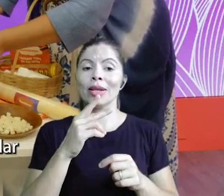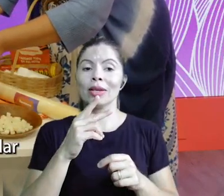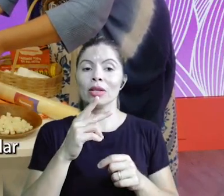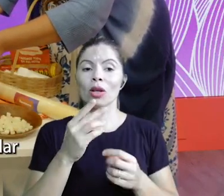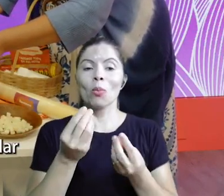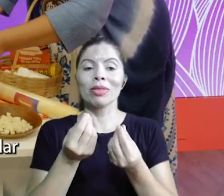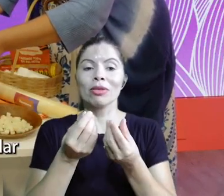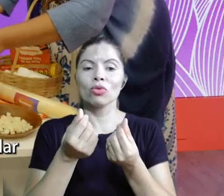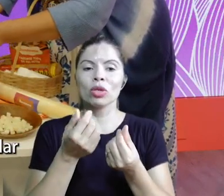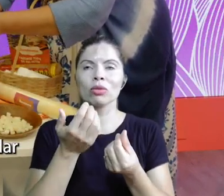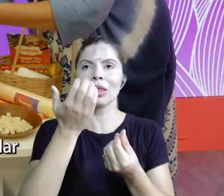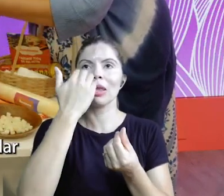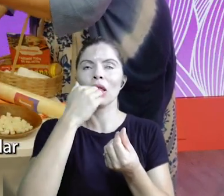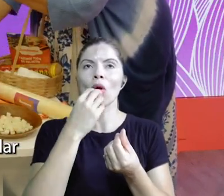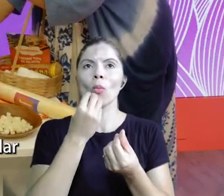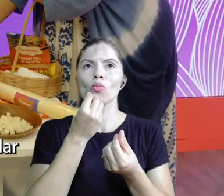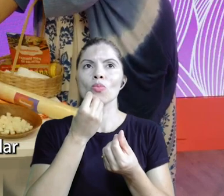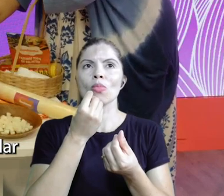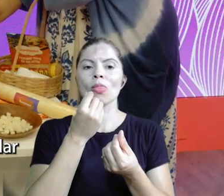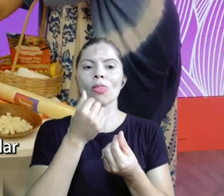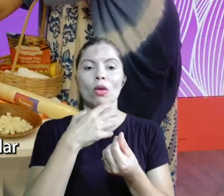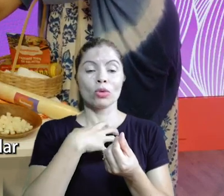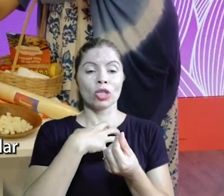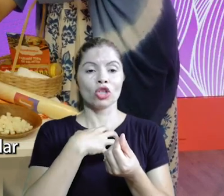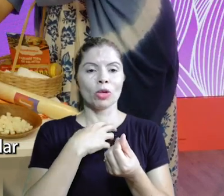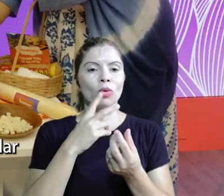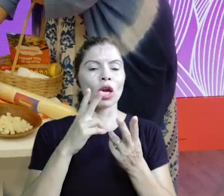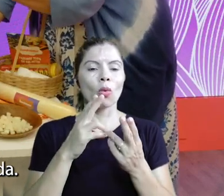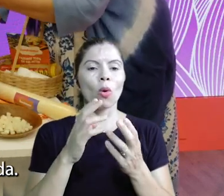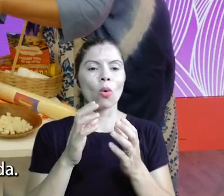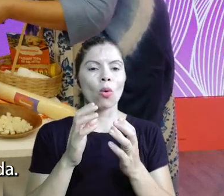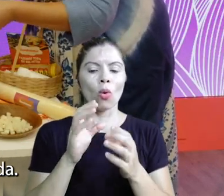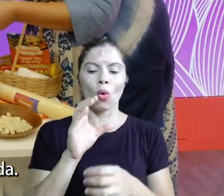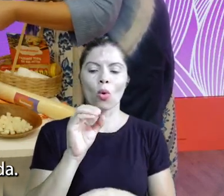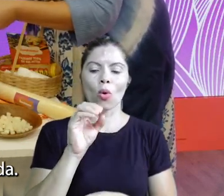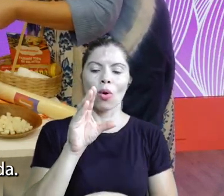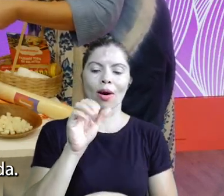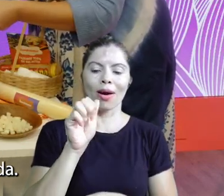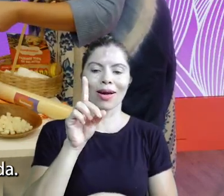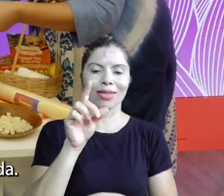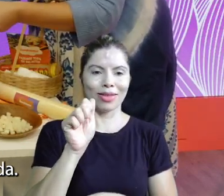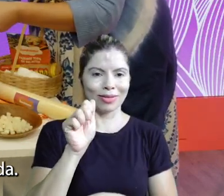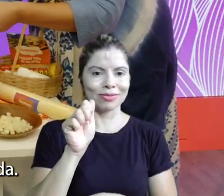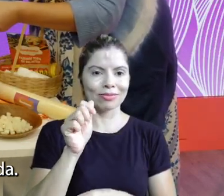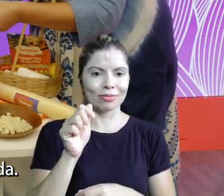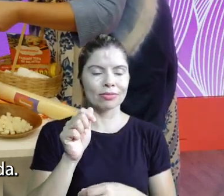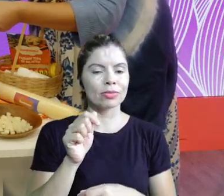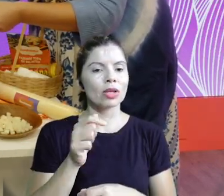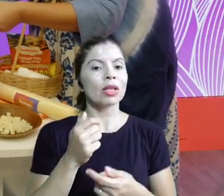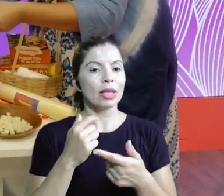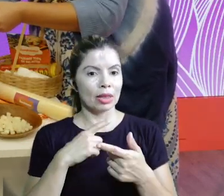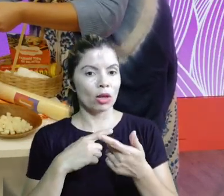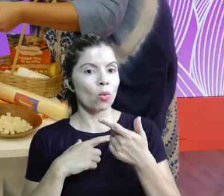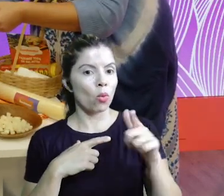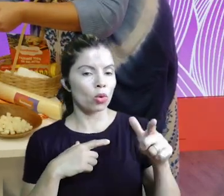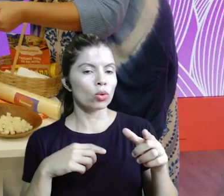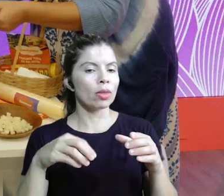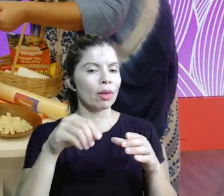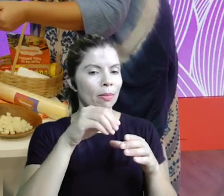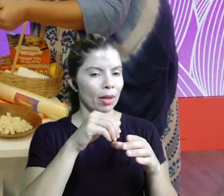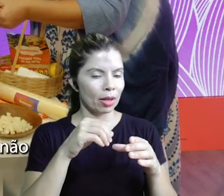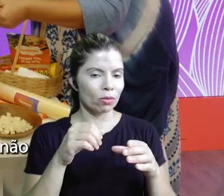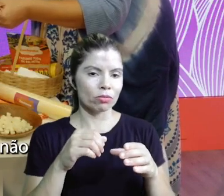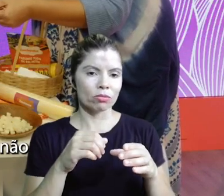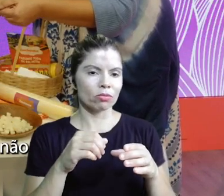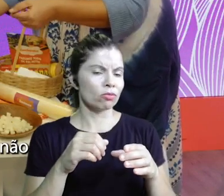forma dele que vai te dar uma textura diferente na boca Então esse aqui vai parecer uma cocada Ai gente Que privilégio Ele um